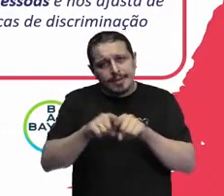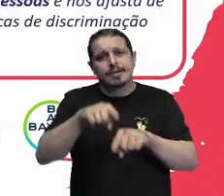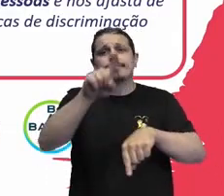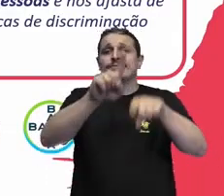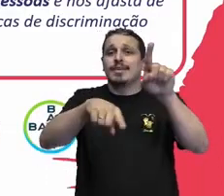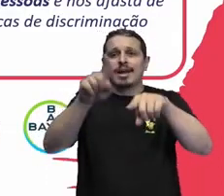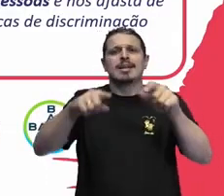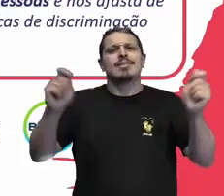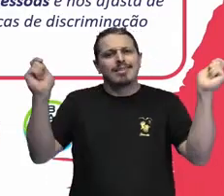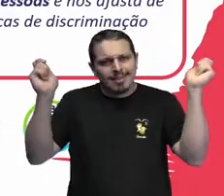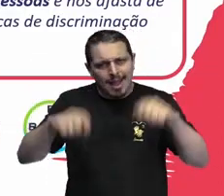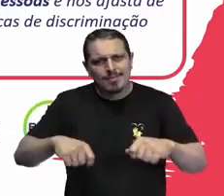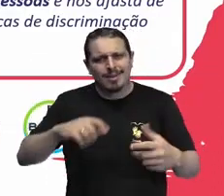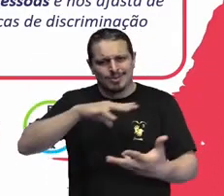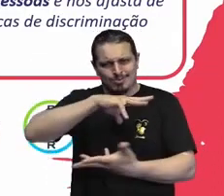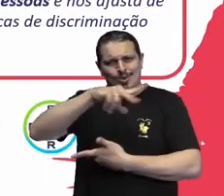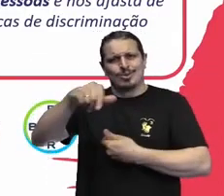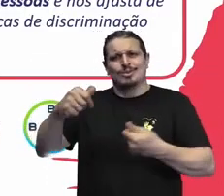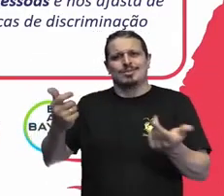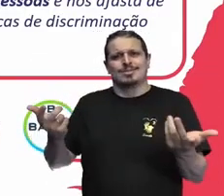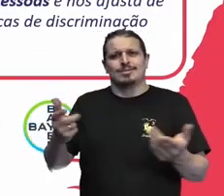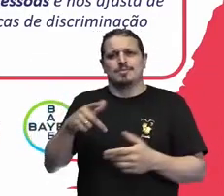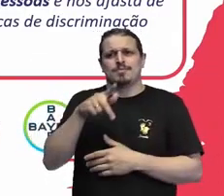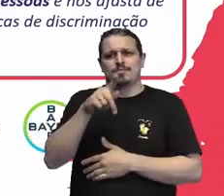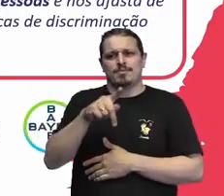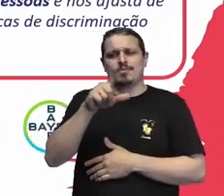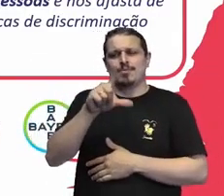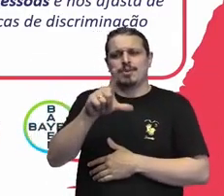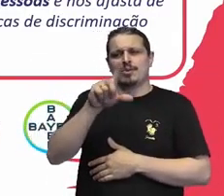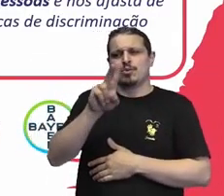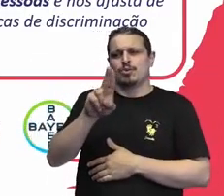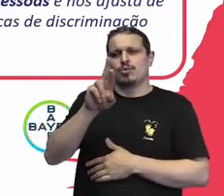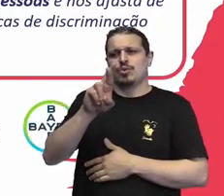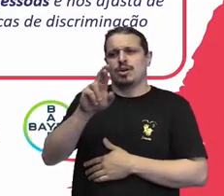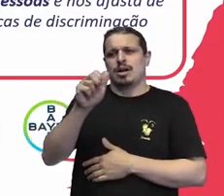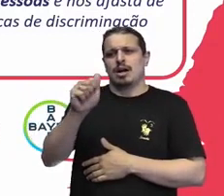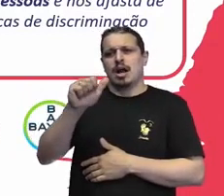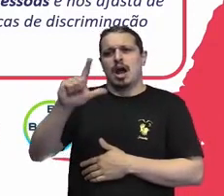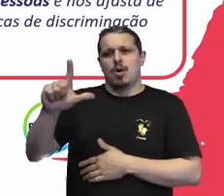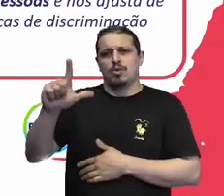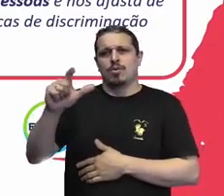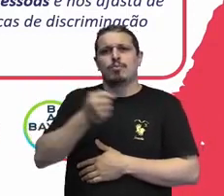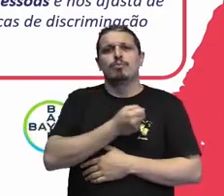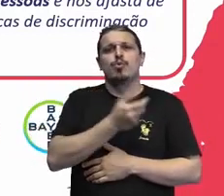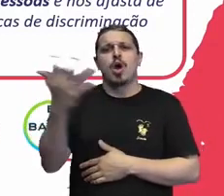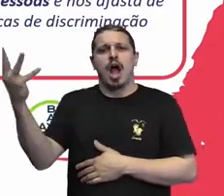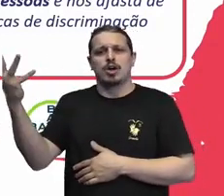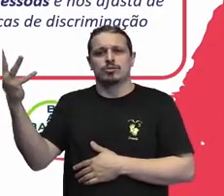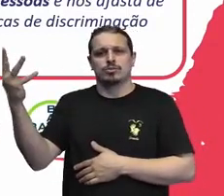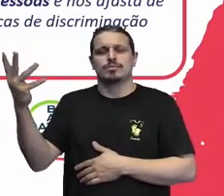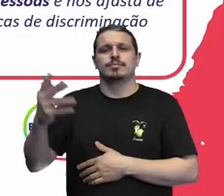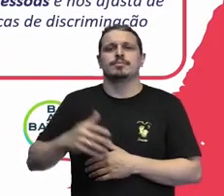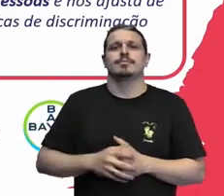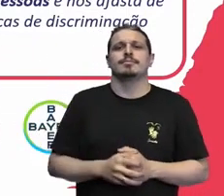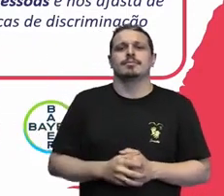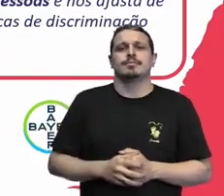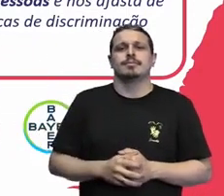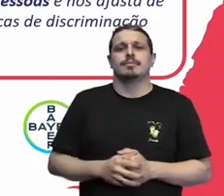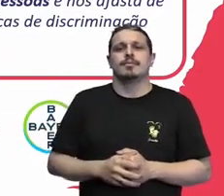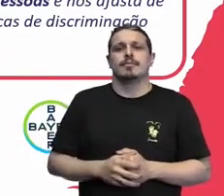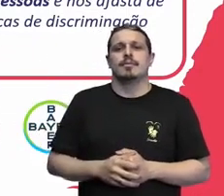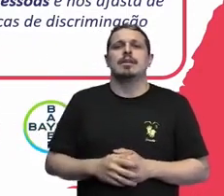com esse mundo que é plural e com as demandas atuais e futuras que vão surgir, que são complexas, a gente vive em uma sociedade